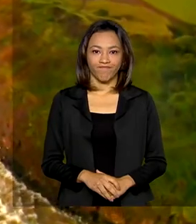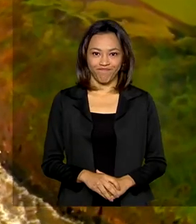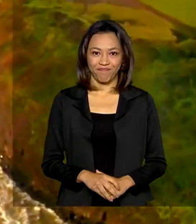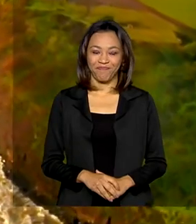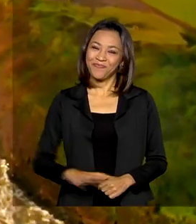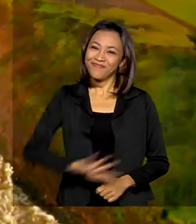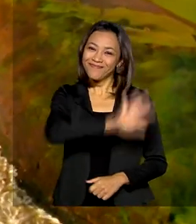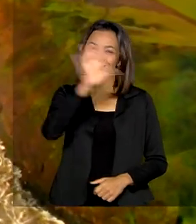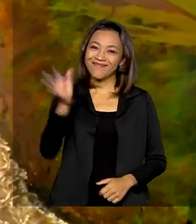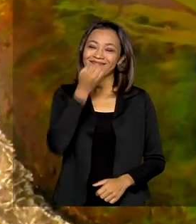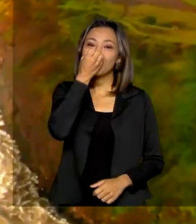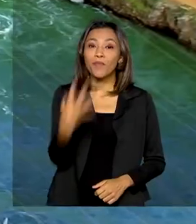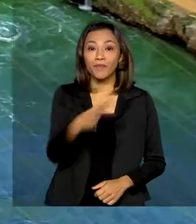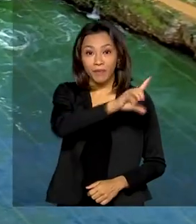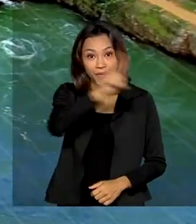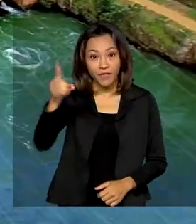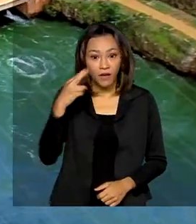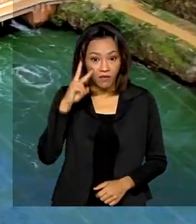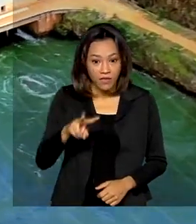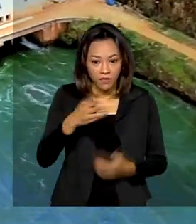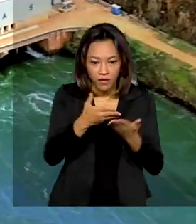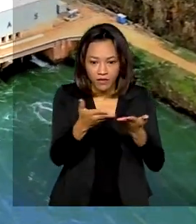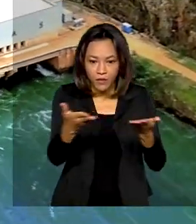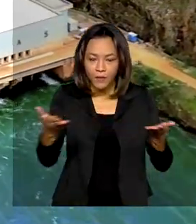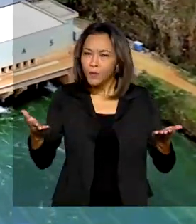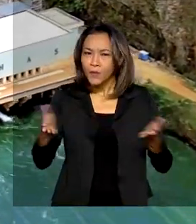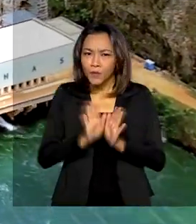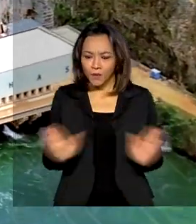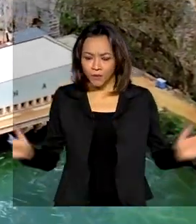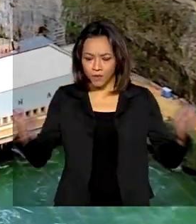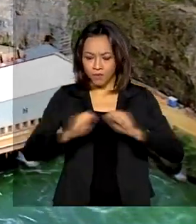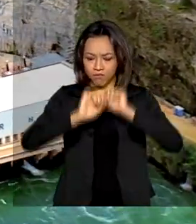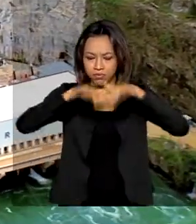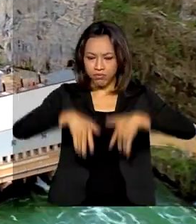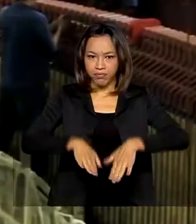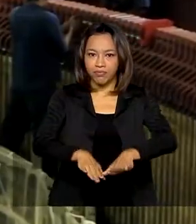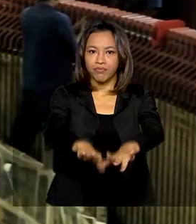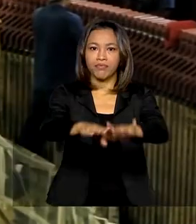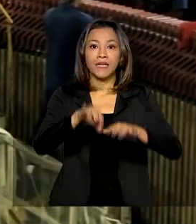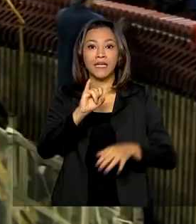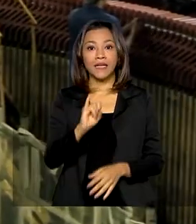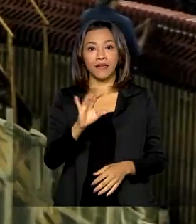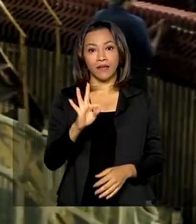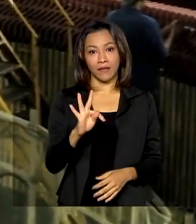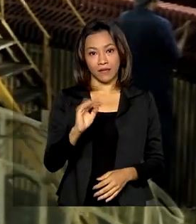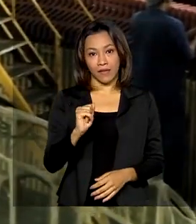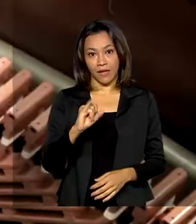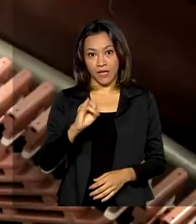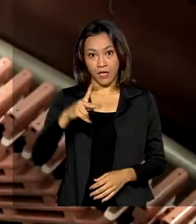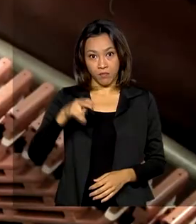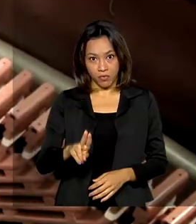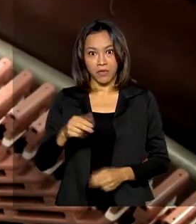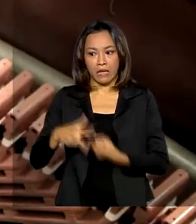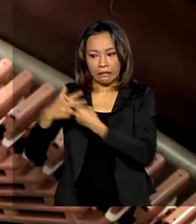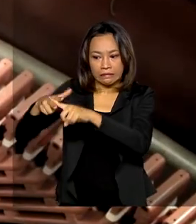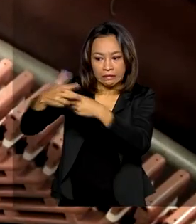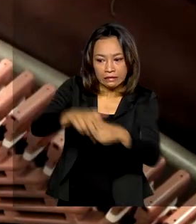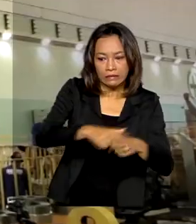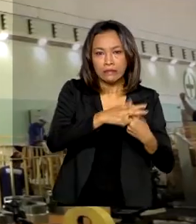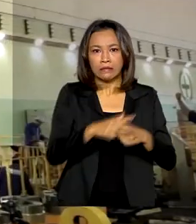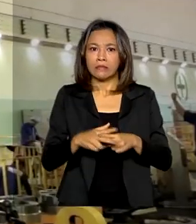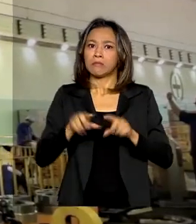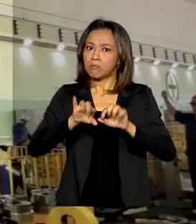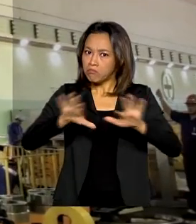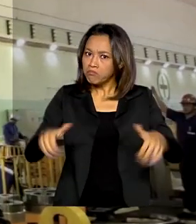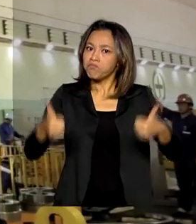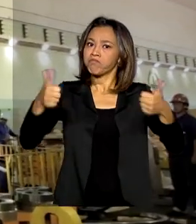Olá, bom dia! Essas são imagens da usina de Itaipu, que está passando por uma série de melhorias. O presidente Jair